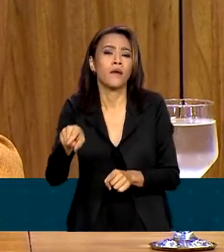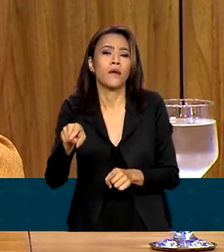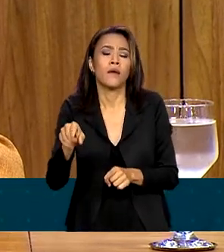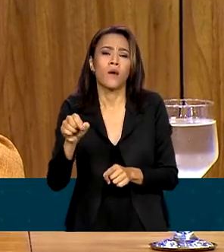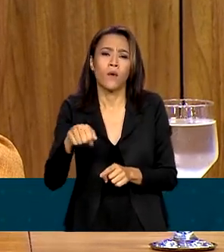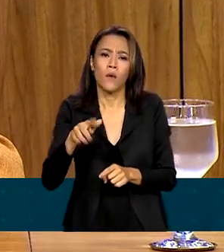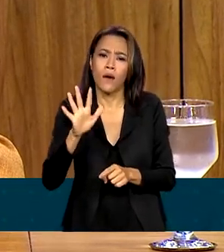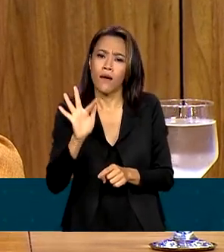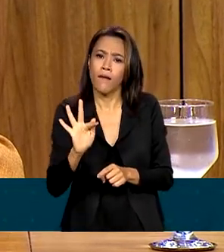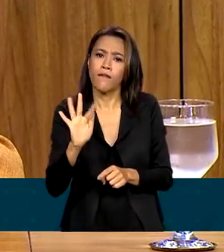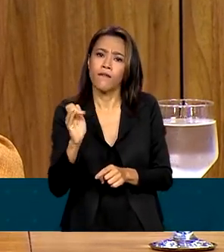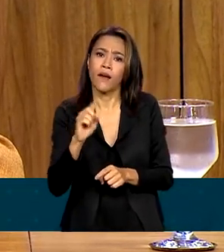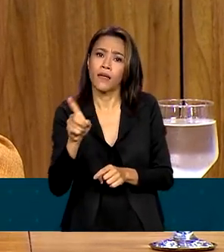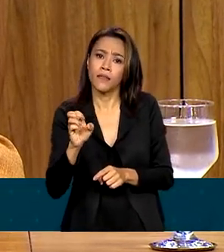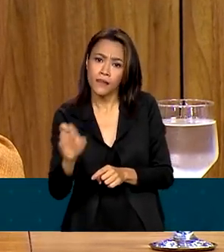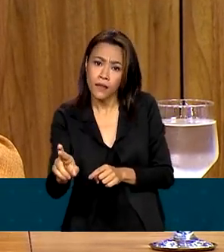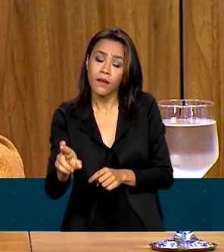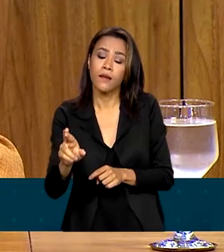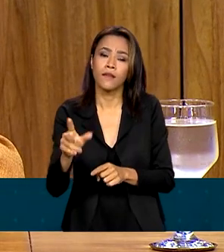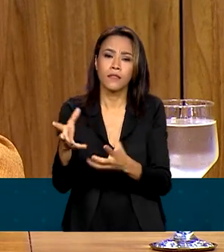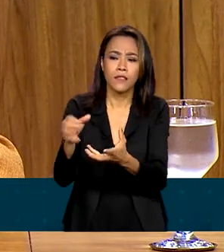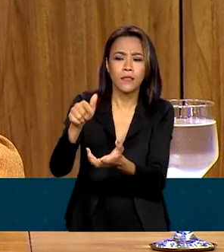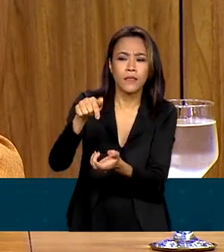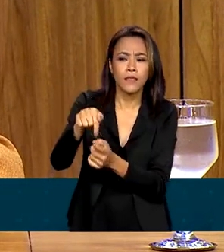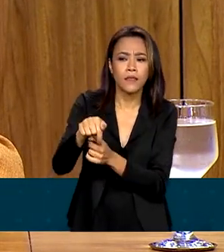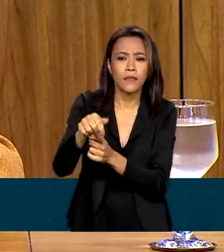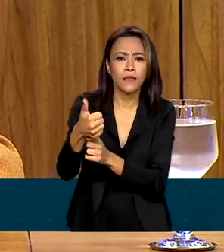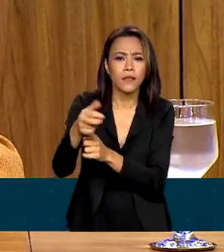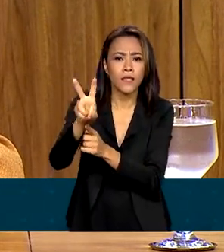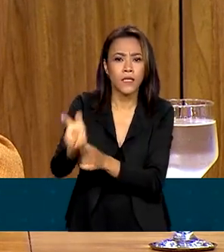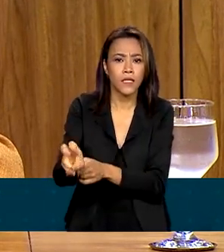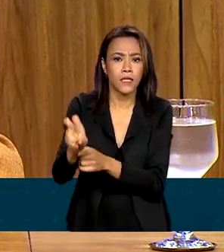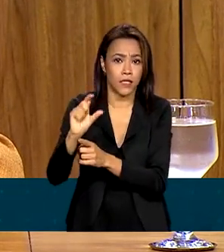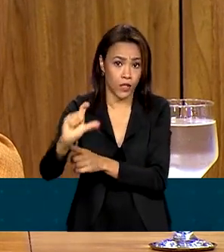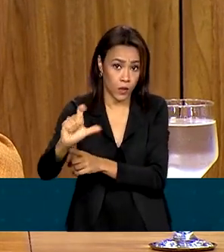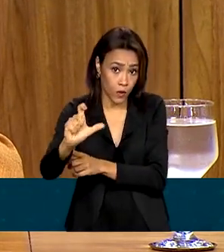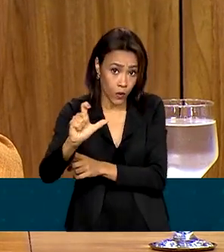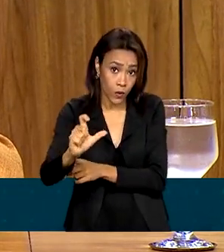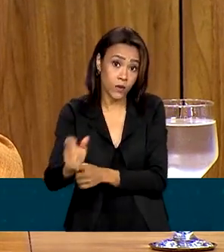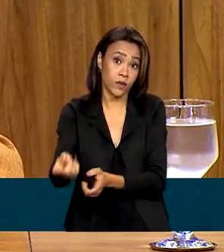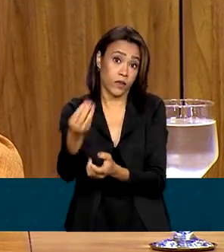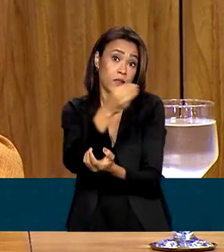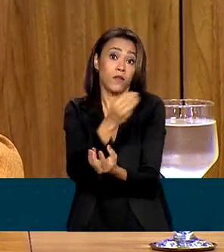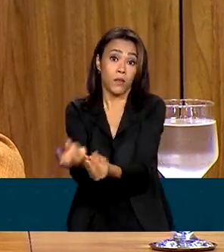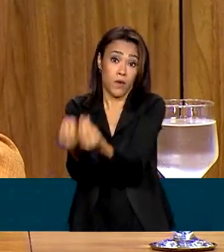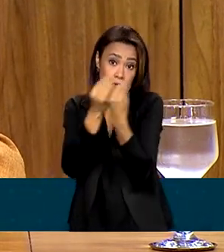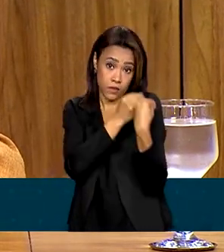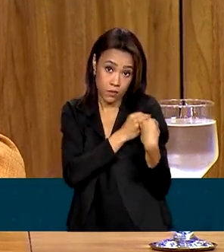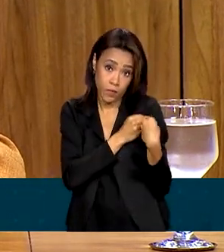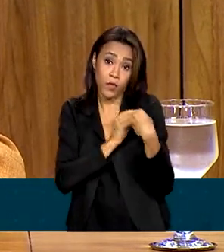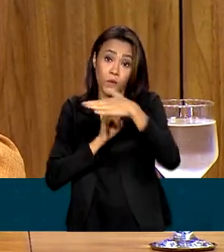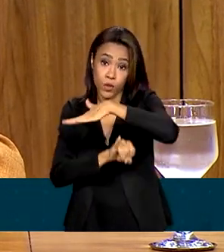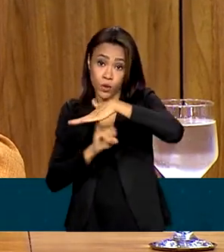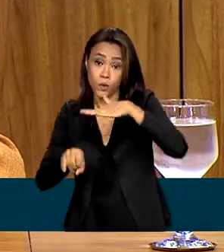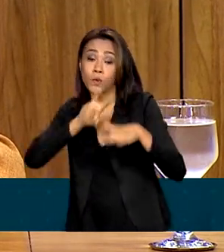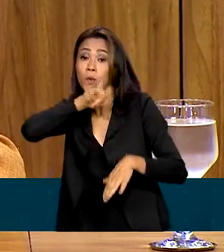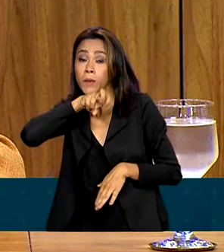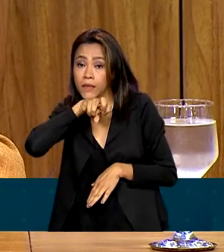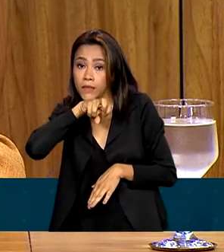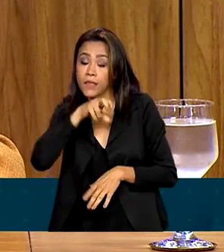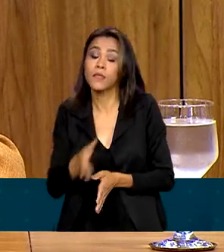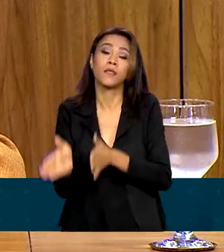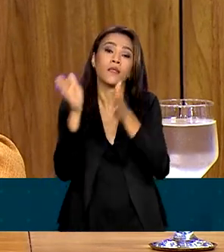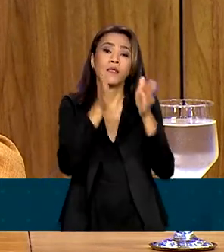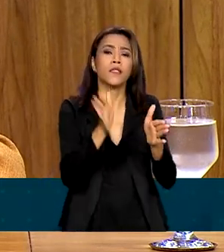estaremos recebendo 715 mil doses da vacina produzida pelo Instituto Butantan e já firmamos o